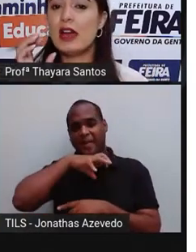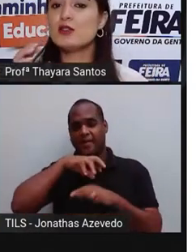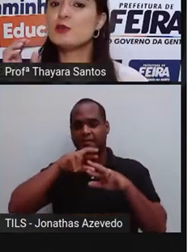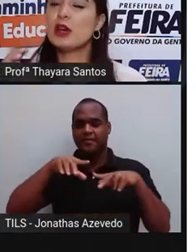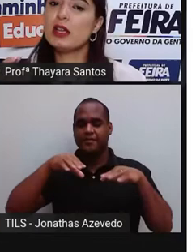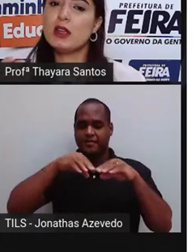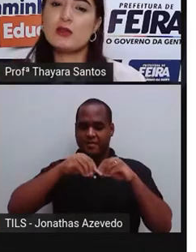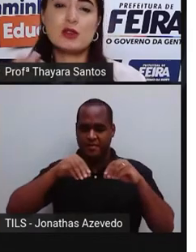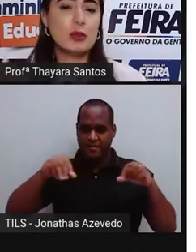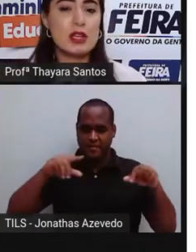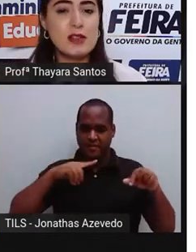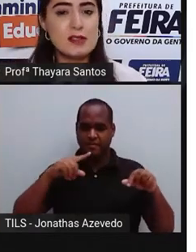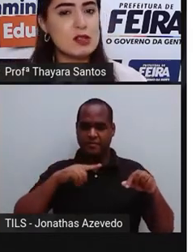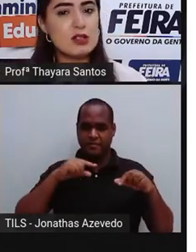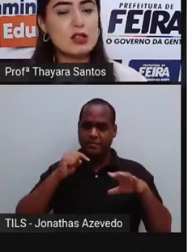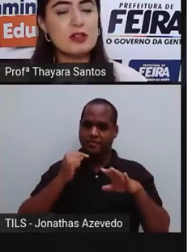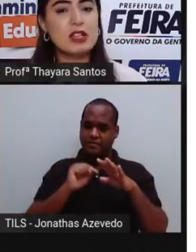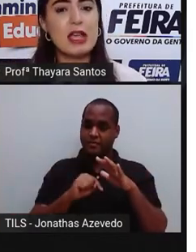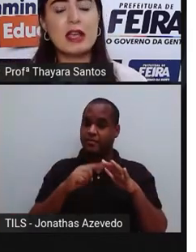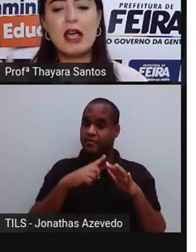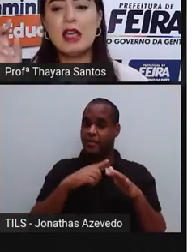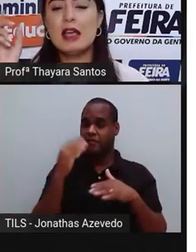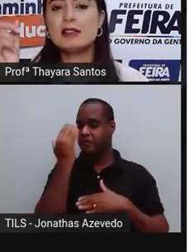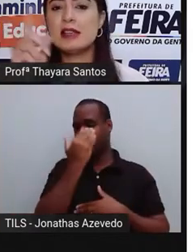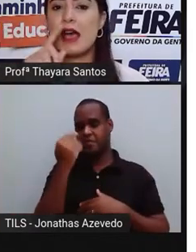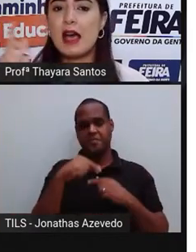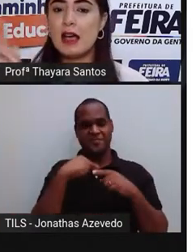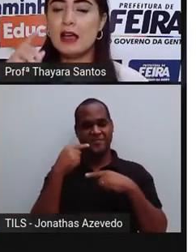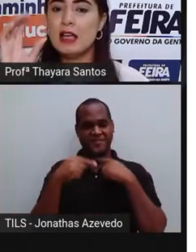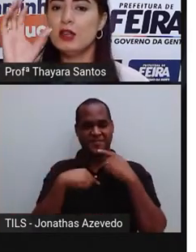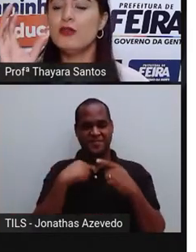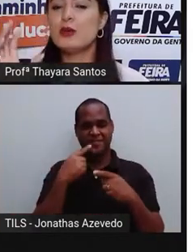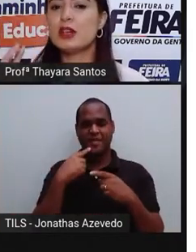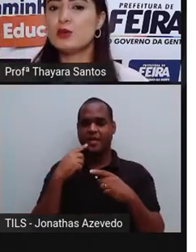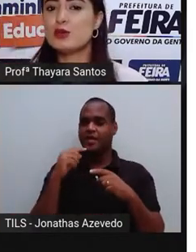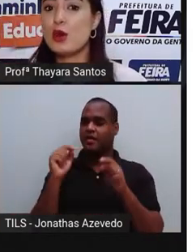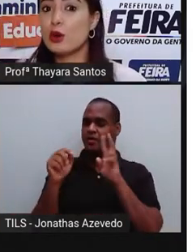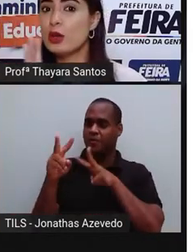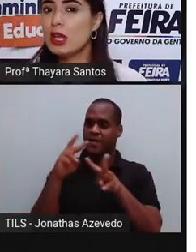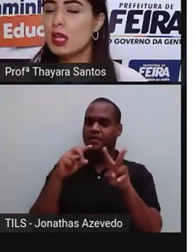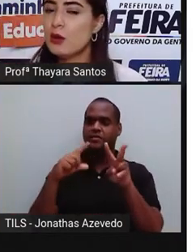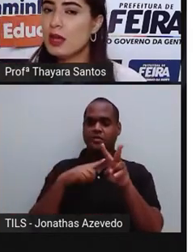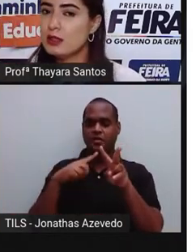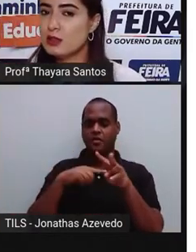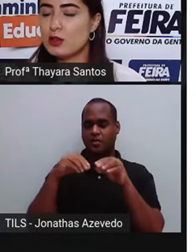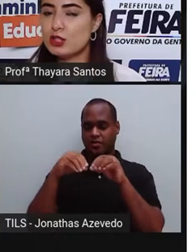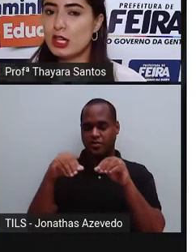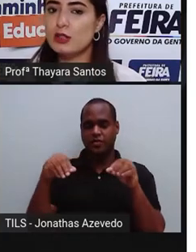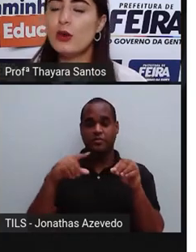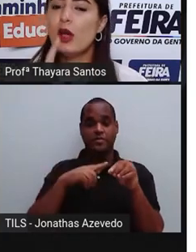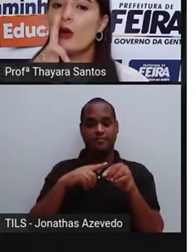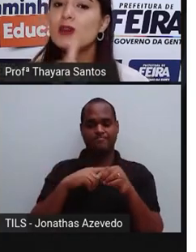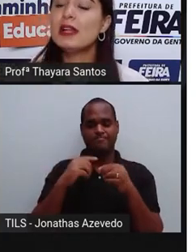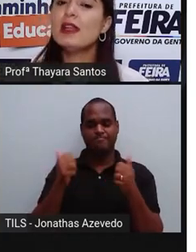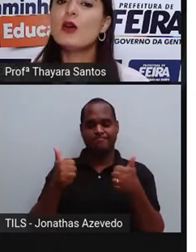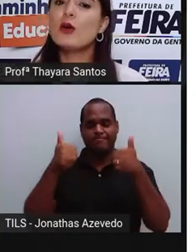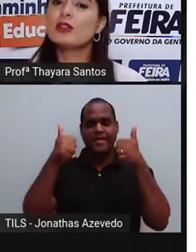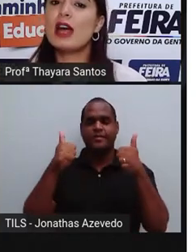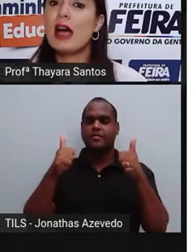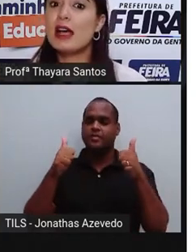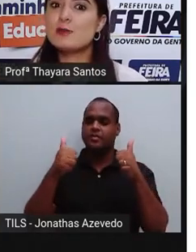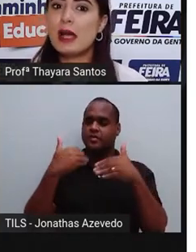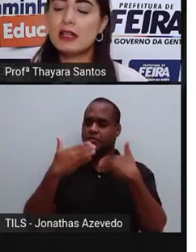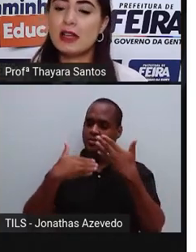ele tem vários buraquinhos que muitas vezes a gente não enxerga. Esse ar infiltra no solo, rico em nitrogênio, quando ela